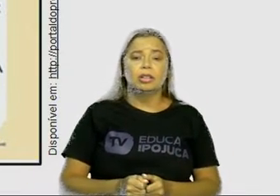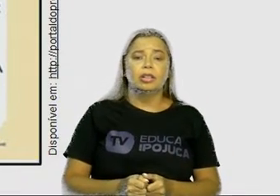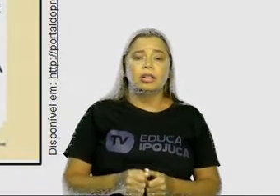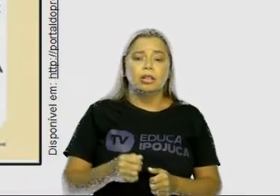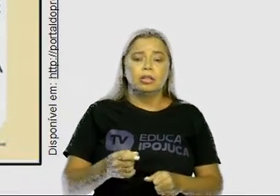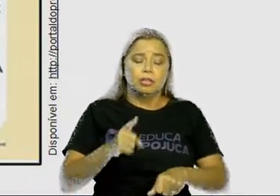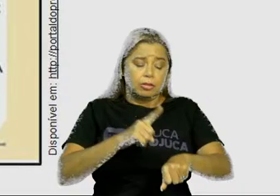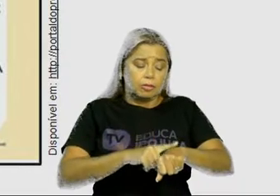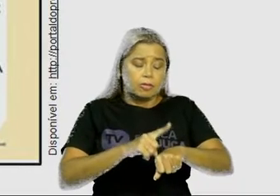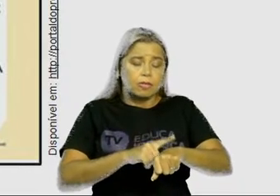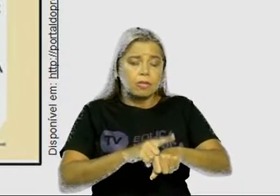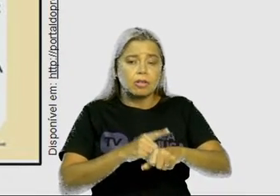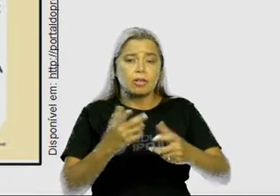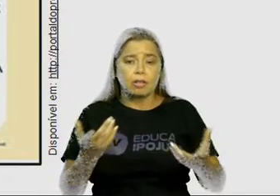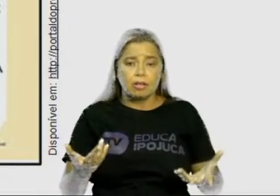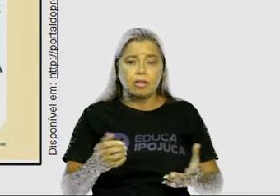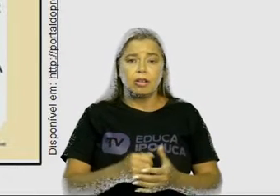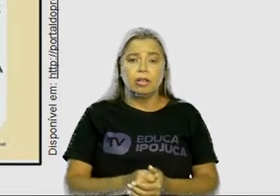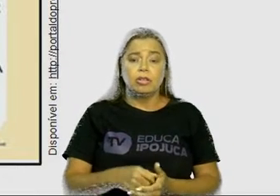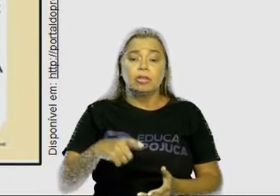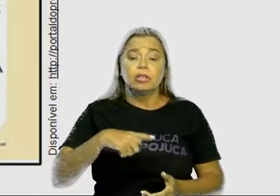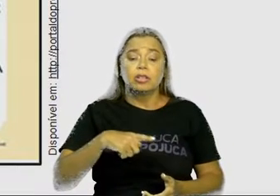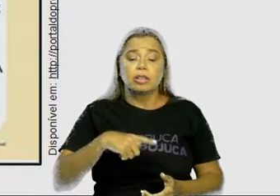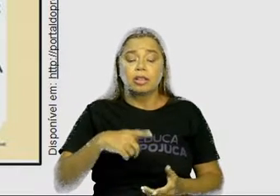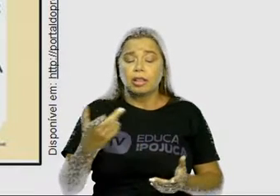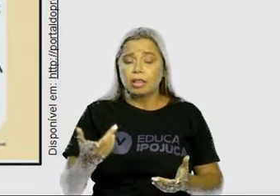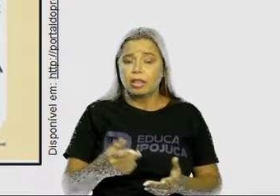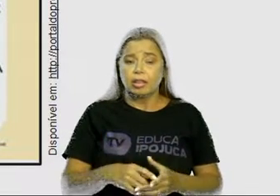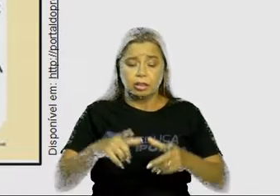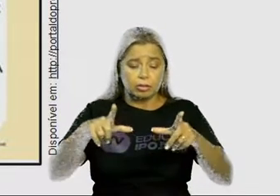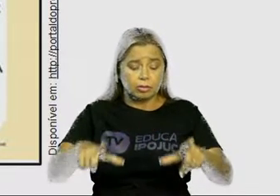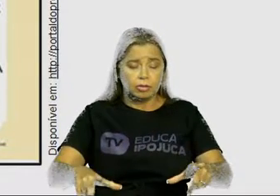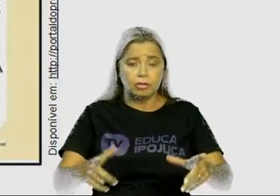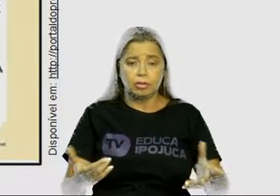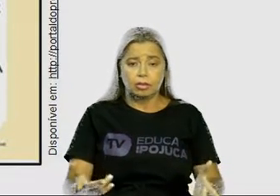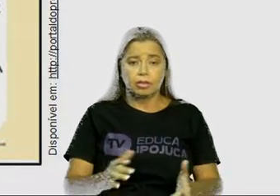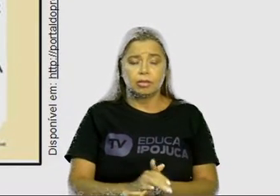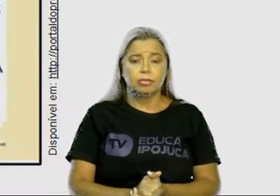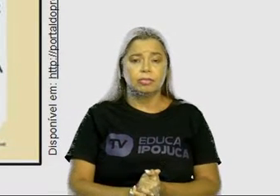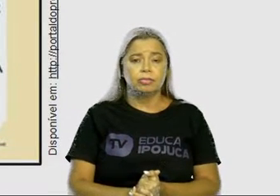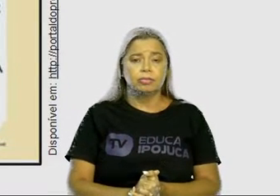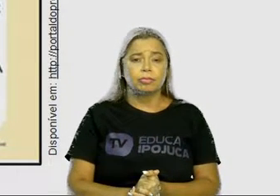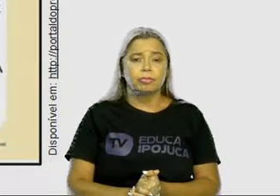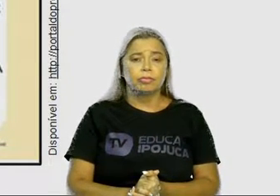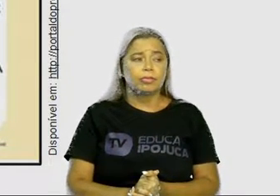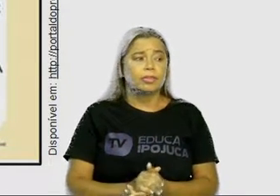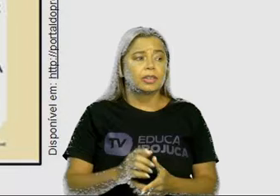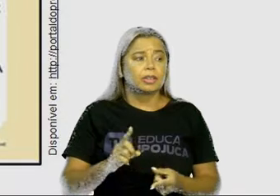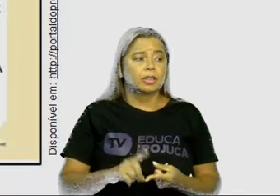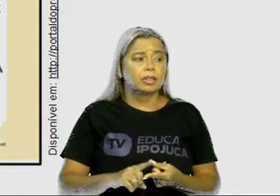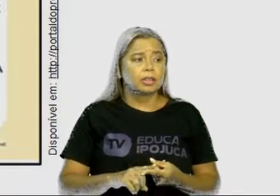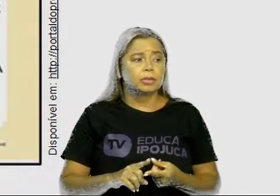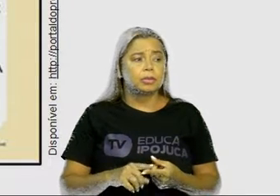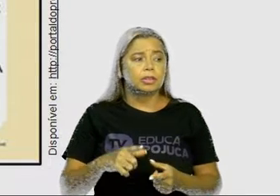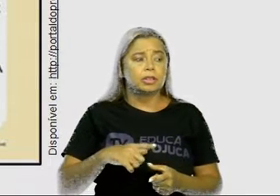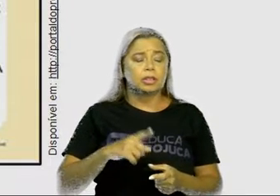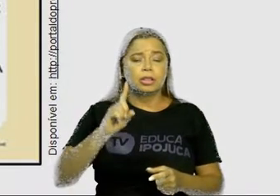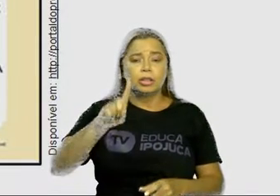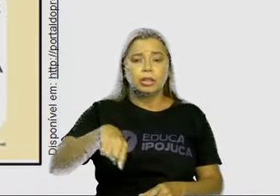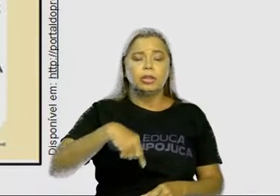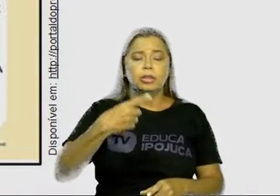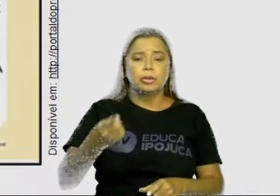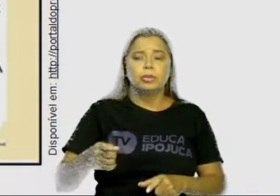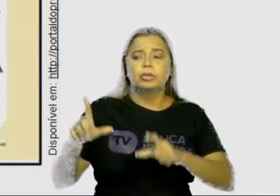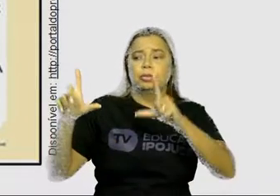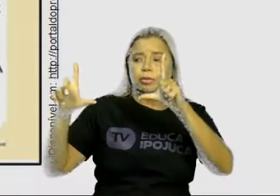o horário e que vai ter lá de programação. Já aqui, a gente tem um cartaz de combinados. Portanto, é muito